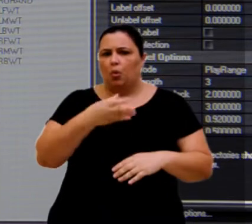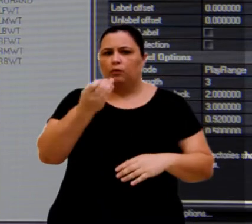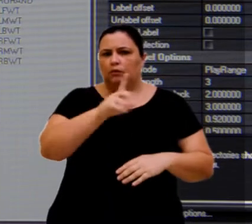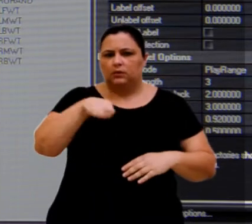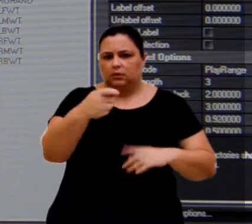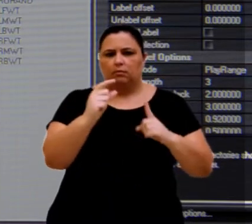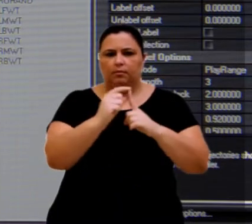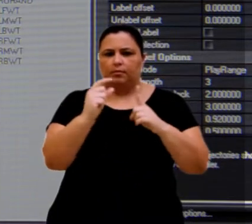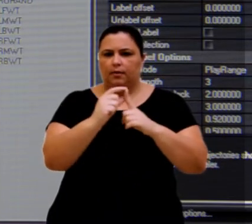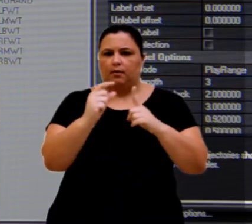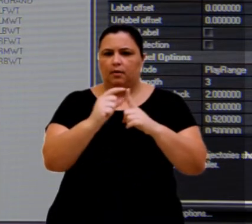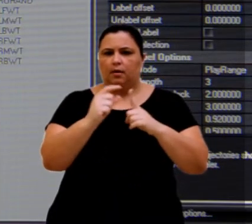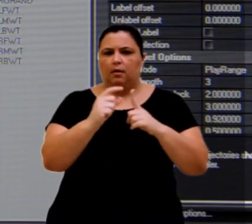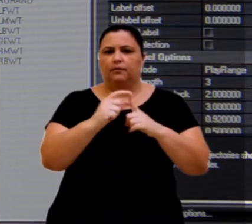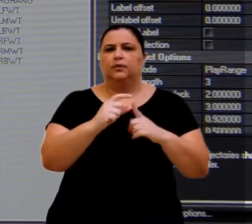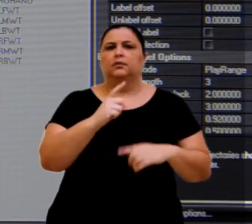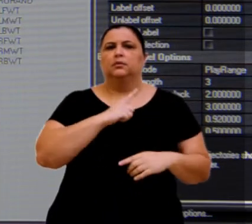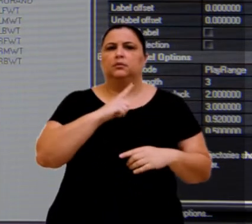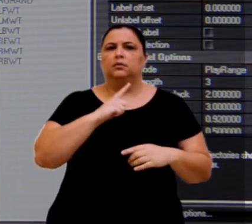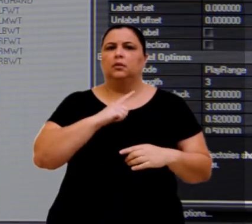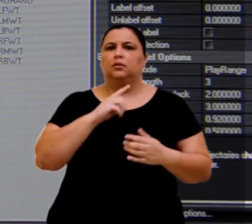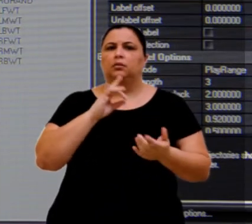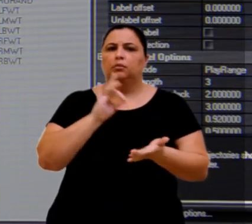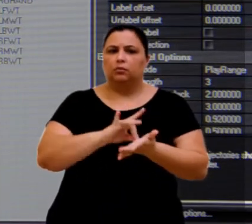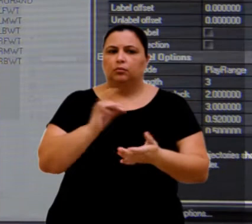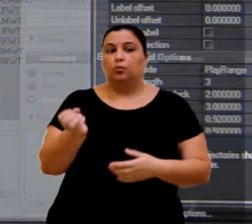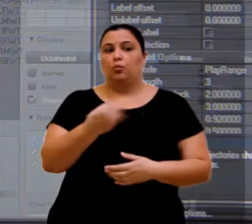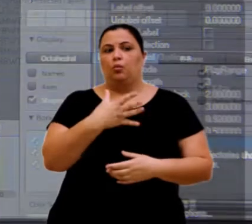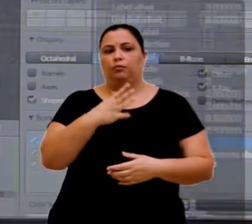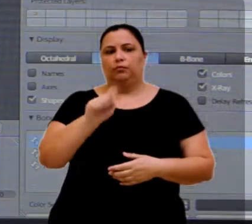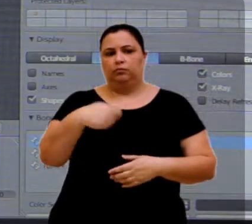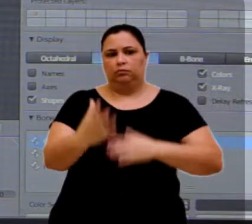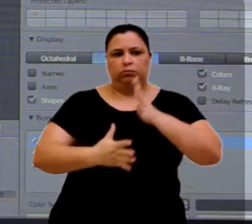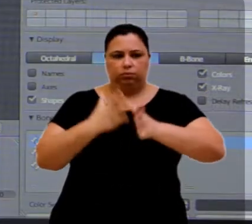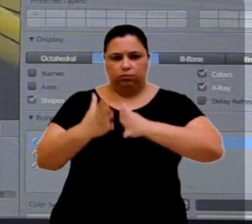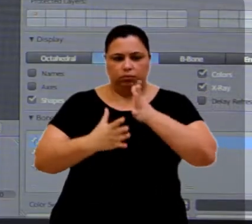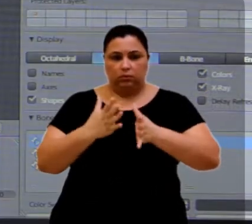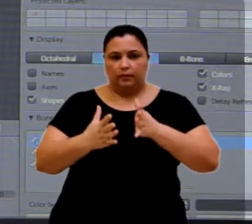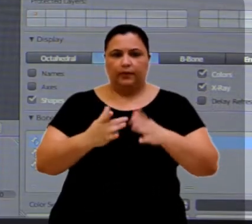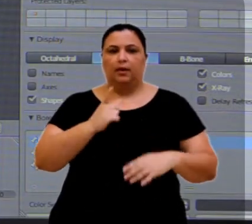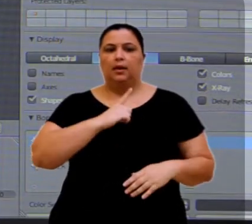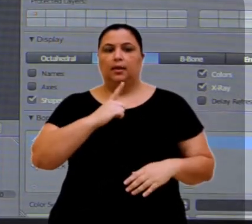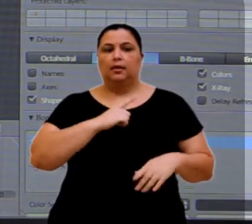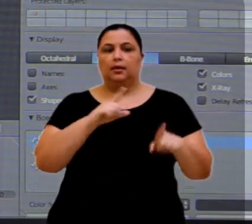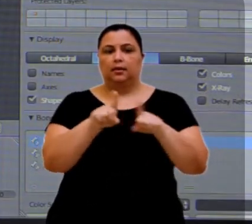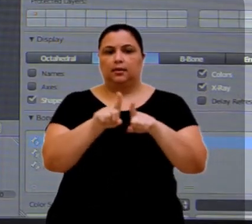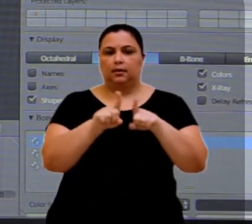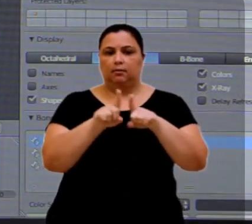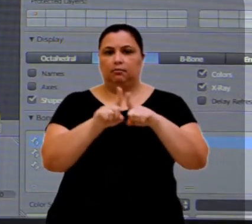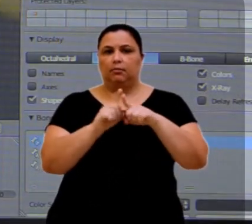e disseminação do banco de dados gerado. Para a criação dos personagens virtuais